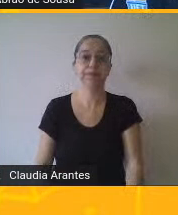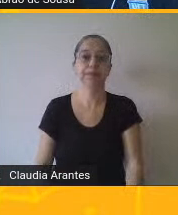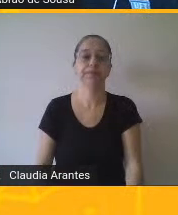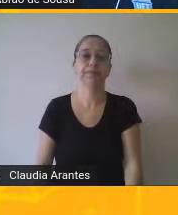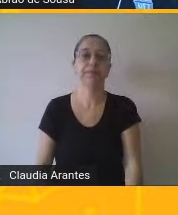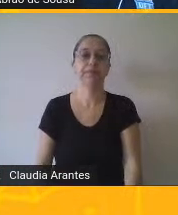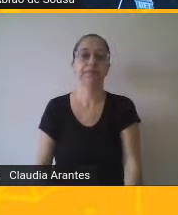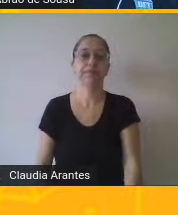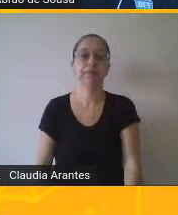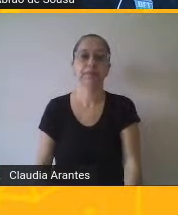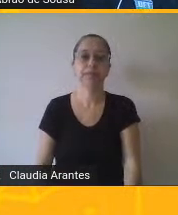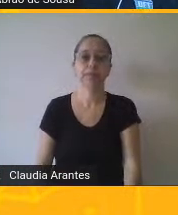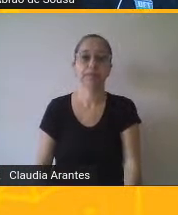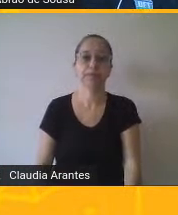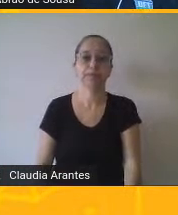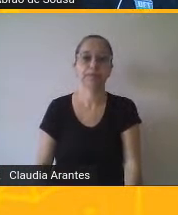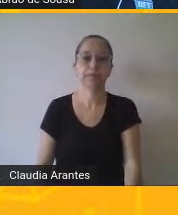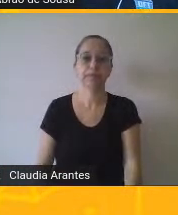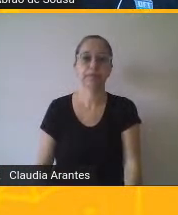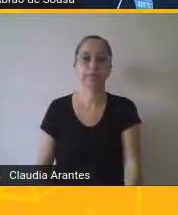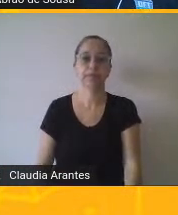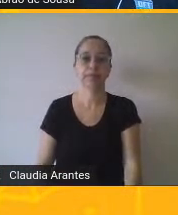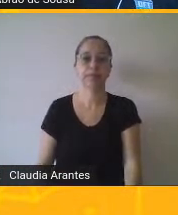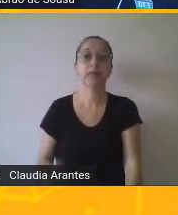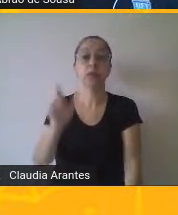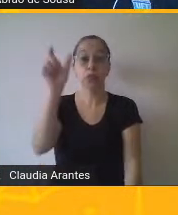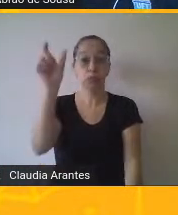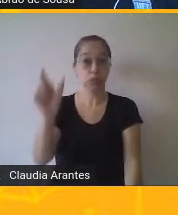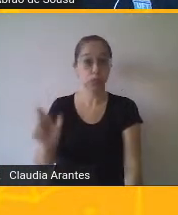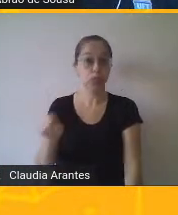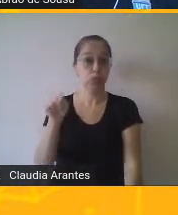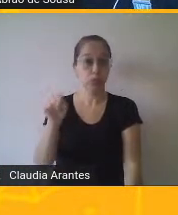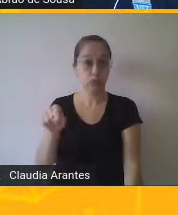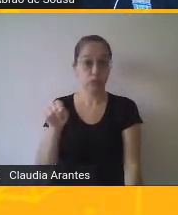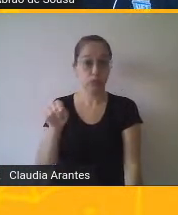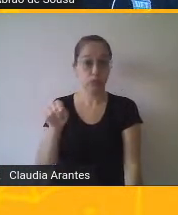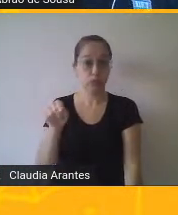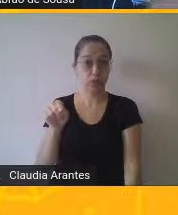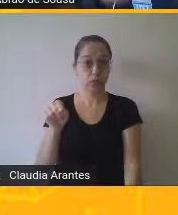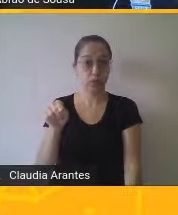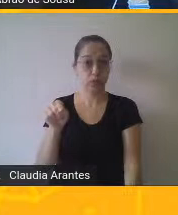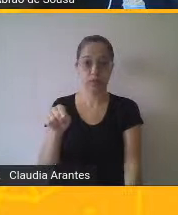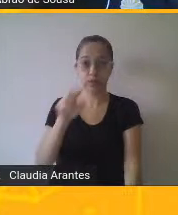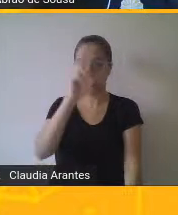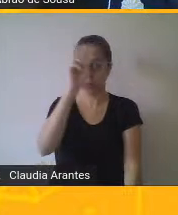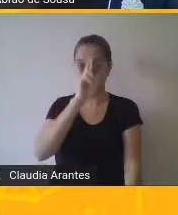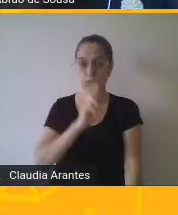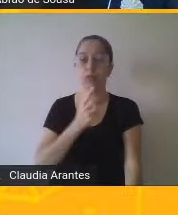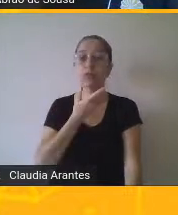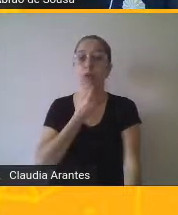O linguista escocês, o russo, o escocês, aliás, o russo, ele